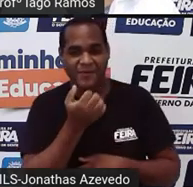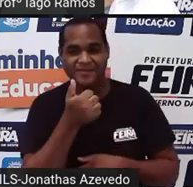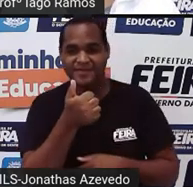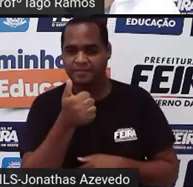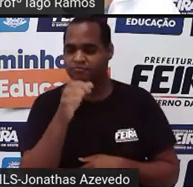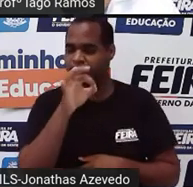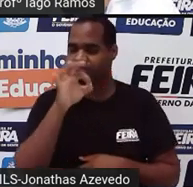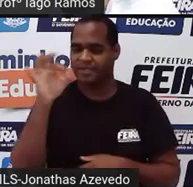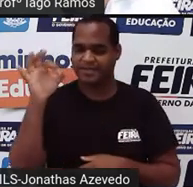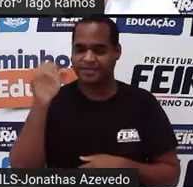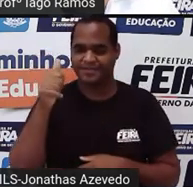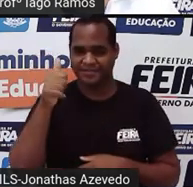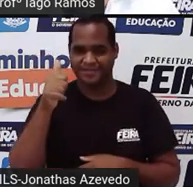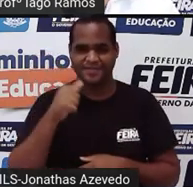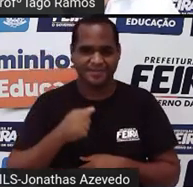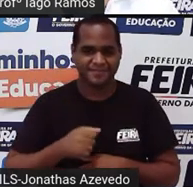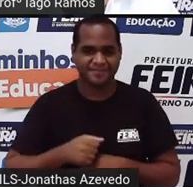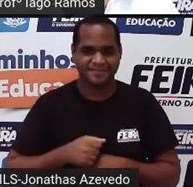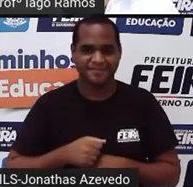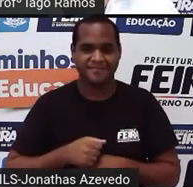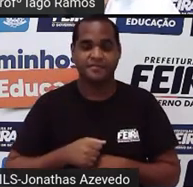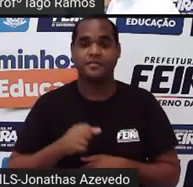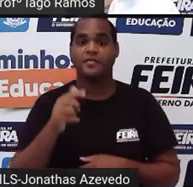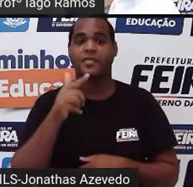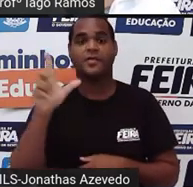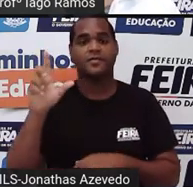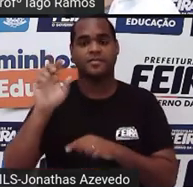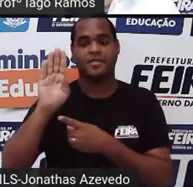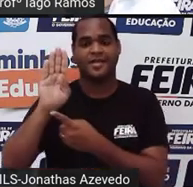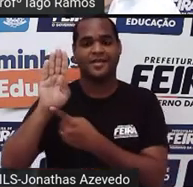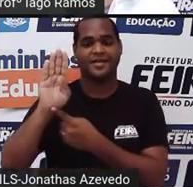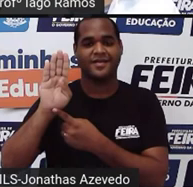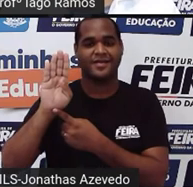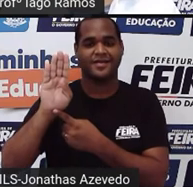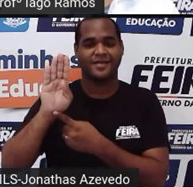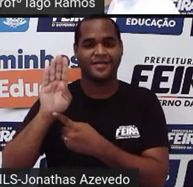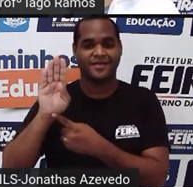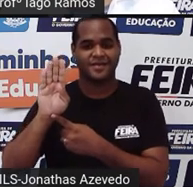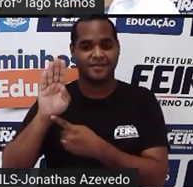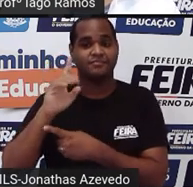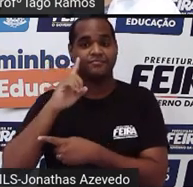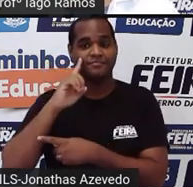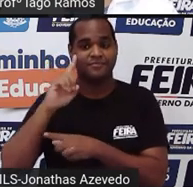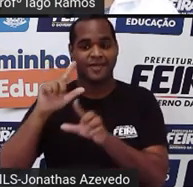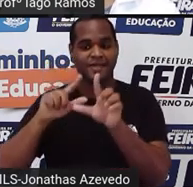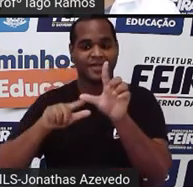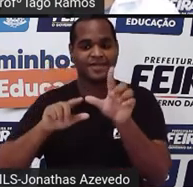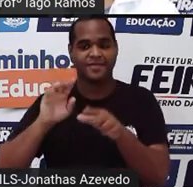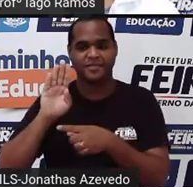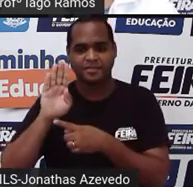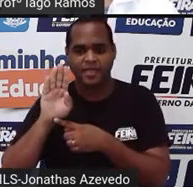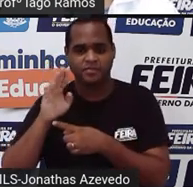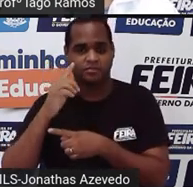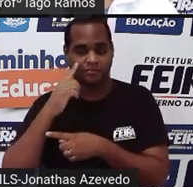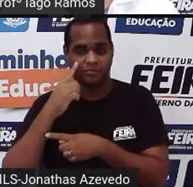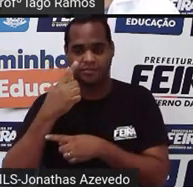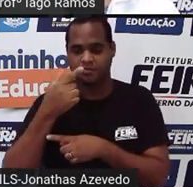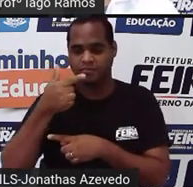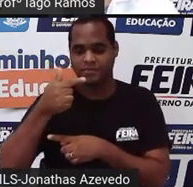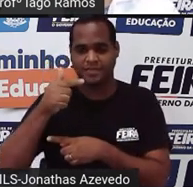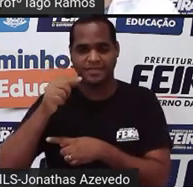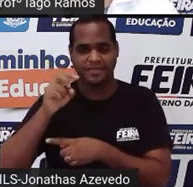Beleza. E o do item B? Do item B, 175 ml